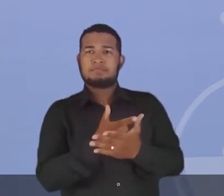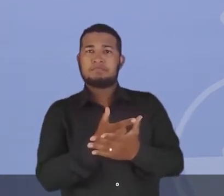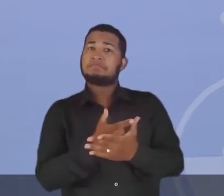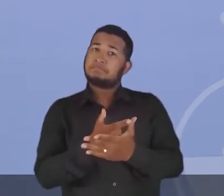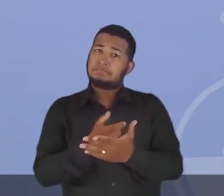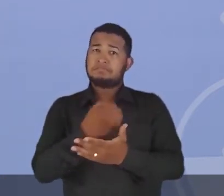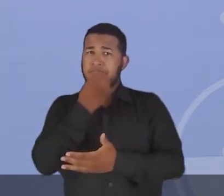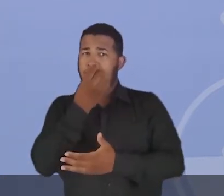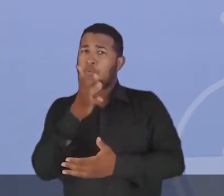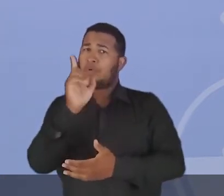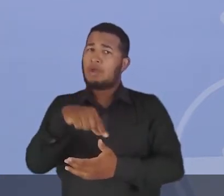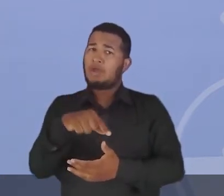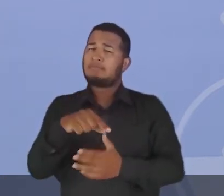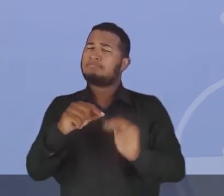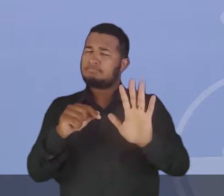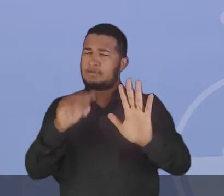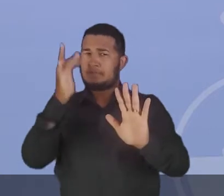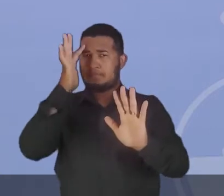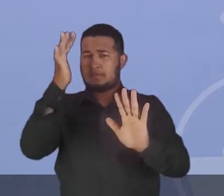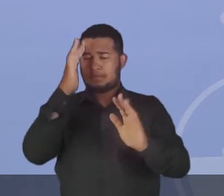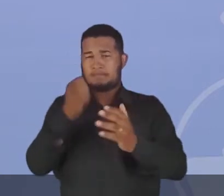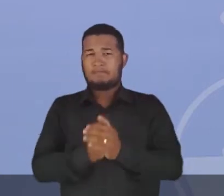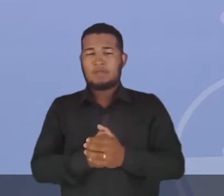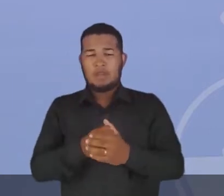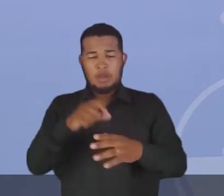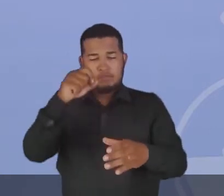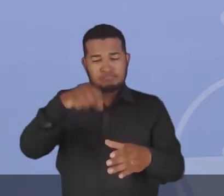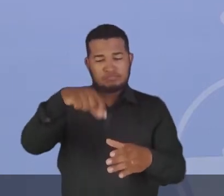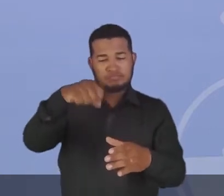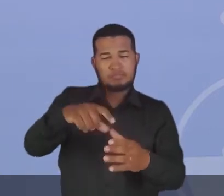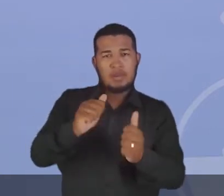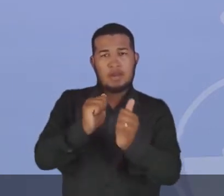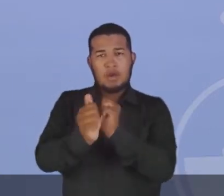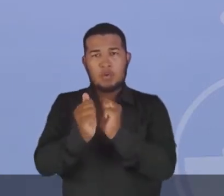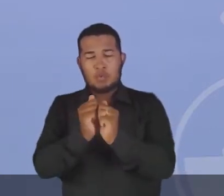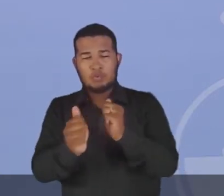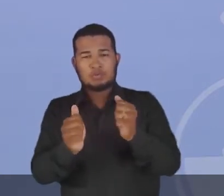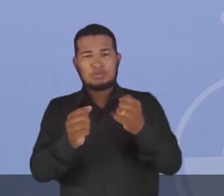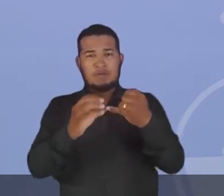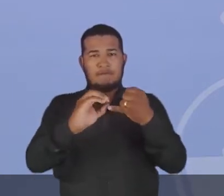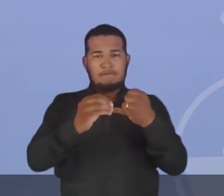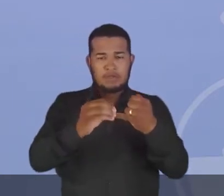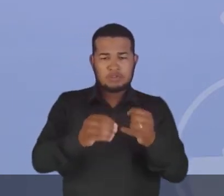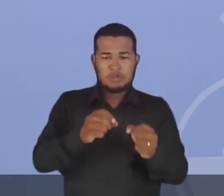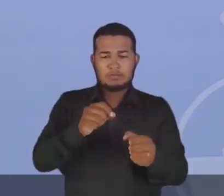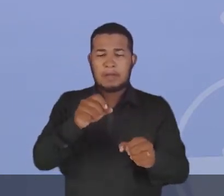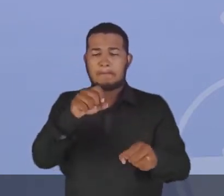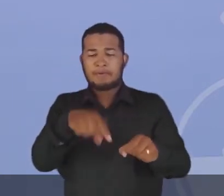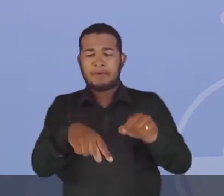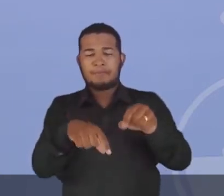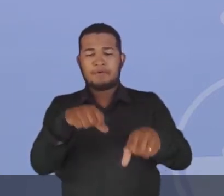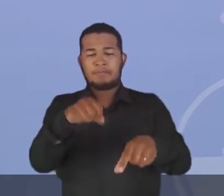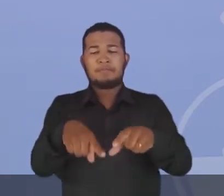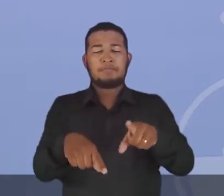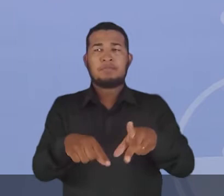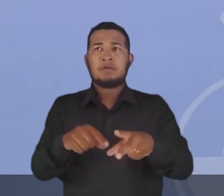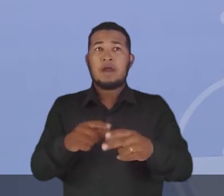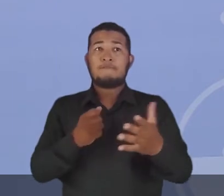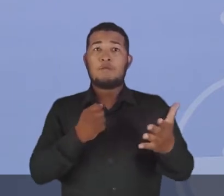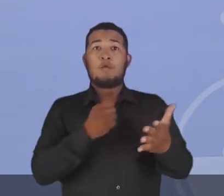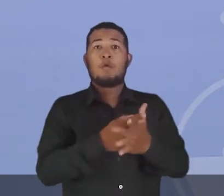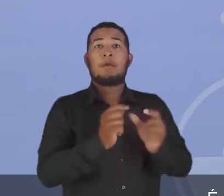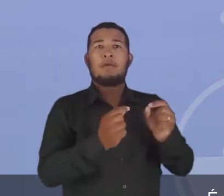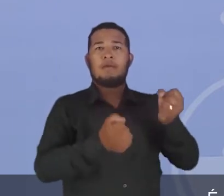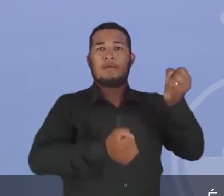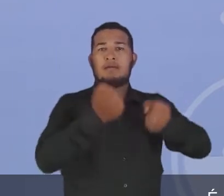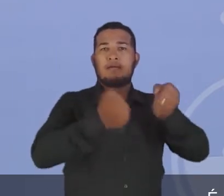Bom, pensa você. Eu vou plantar arroz, feijão e vou comprar carro, TV, né? O é mais